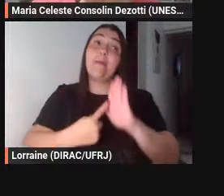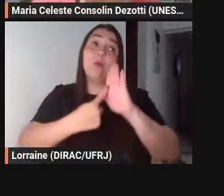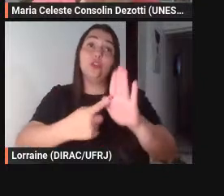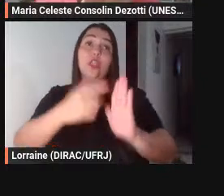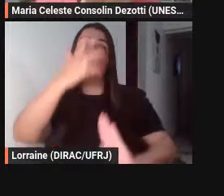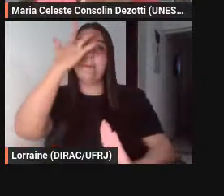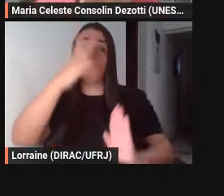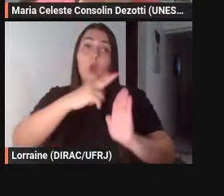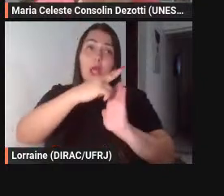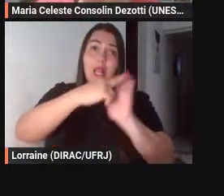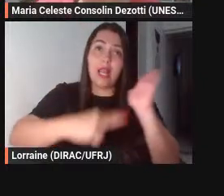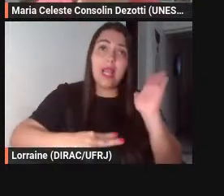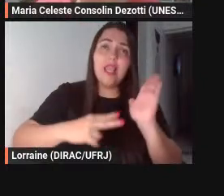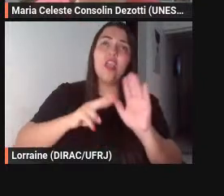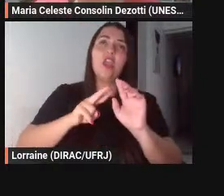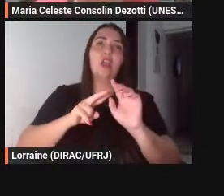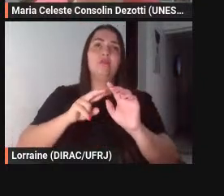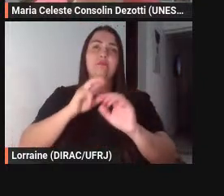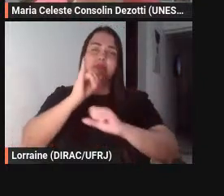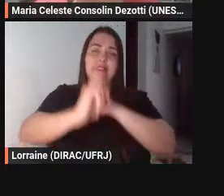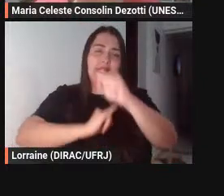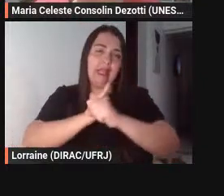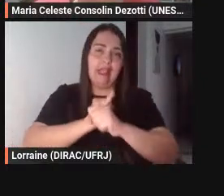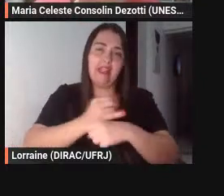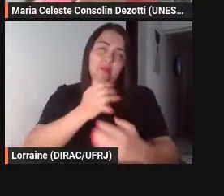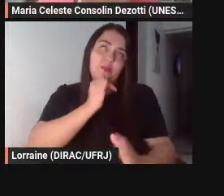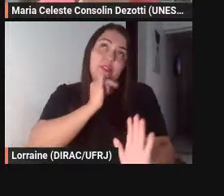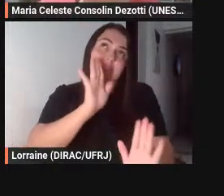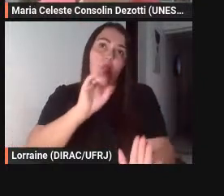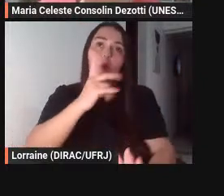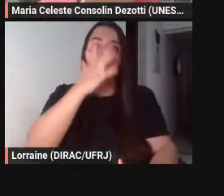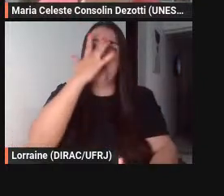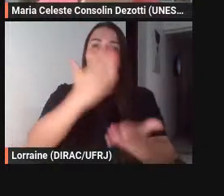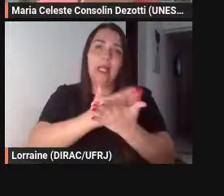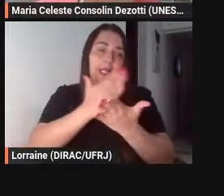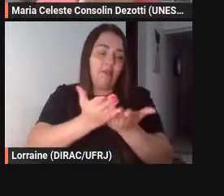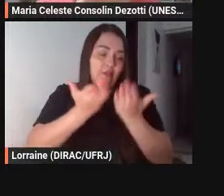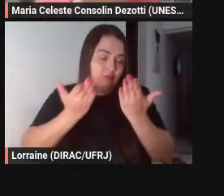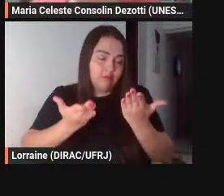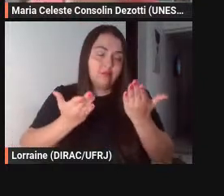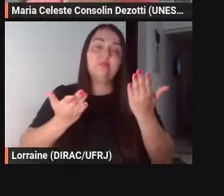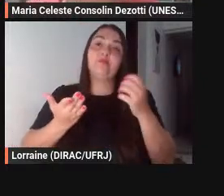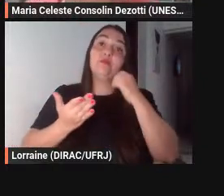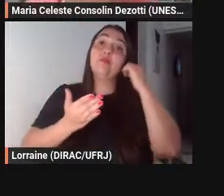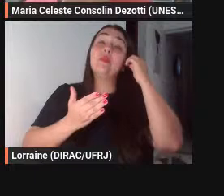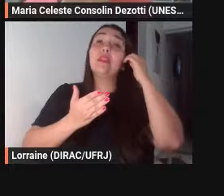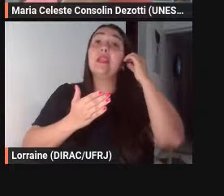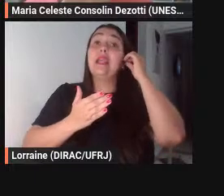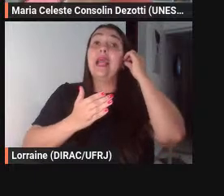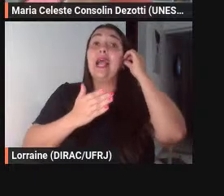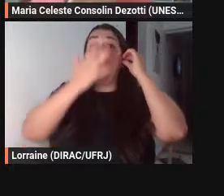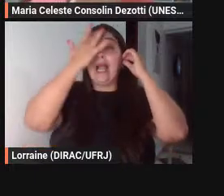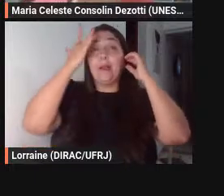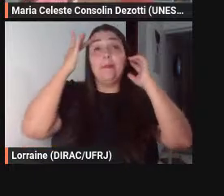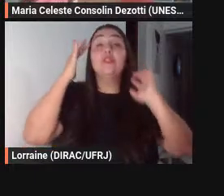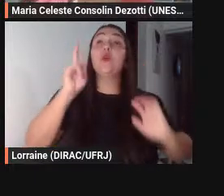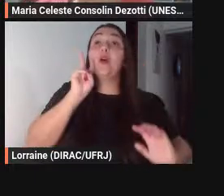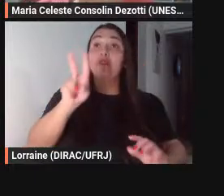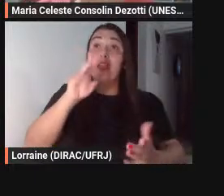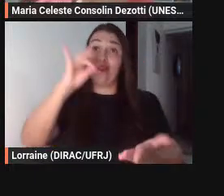para o leitor virtual aqui no caso né que essa verdade brota da narrativa né